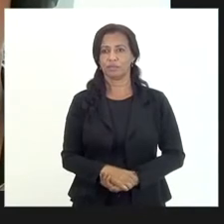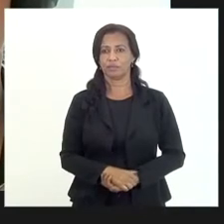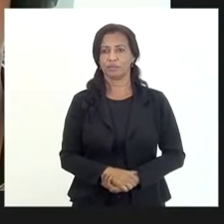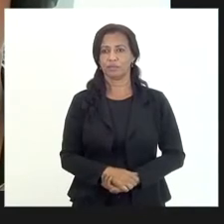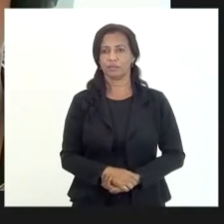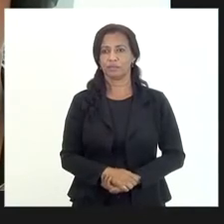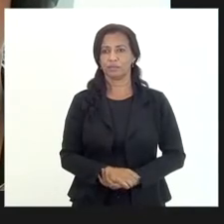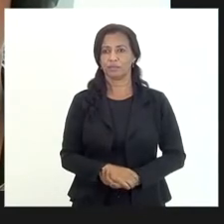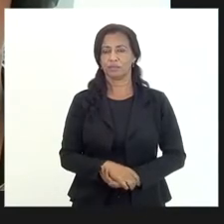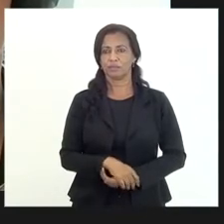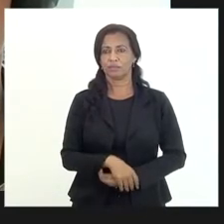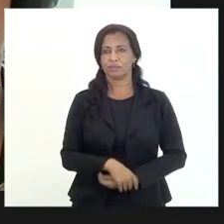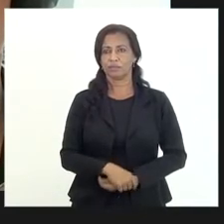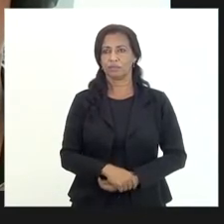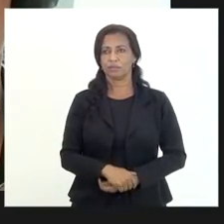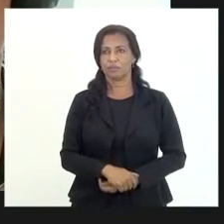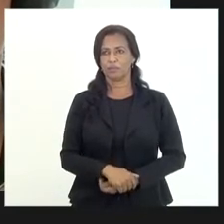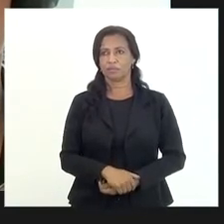ótimo